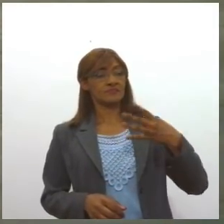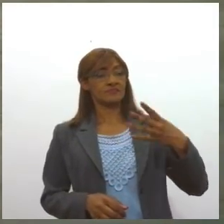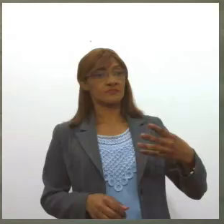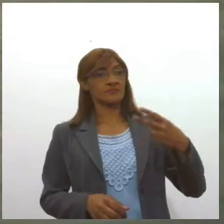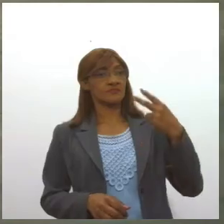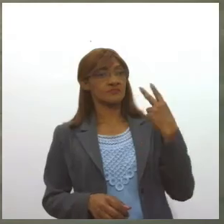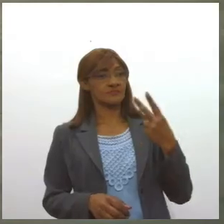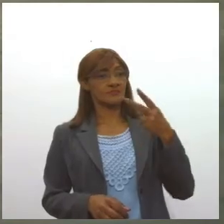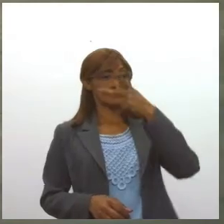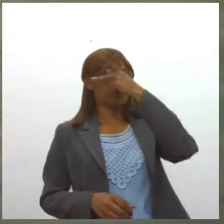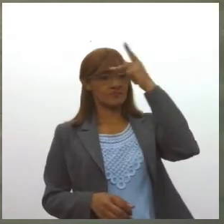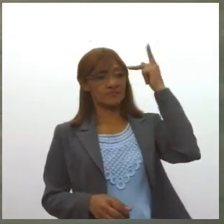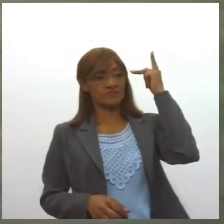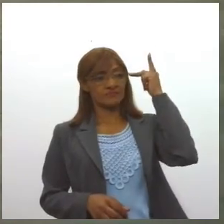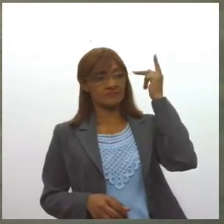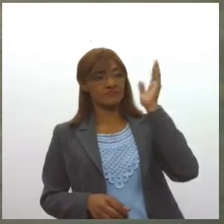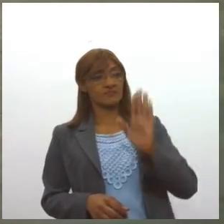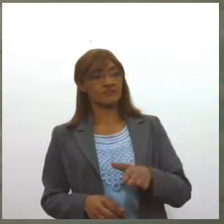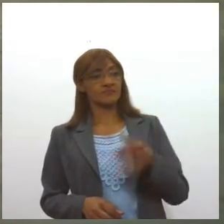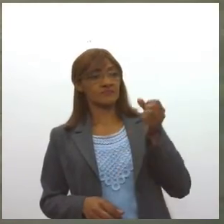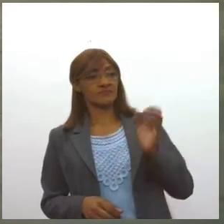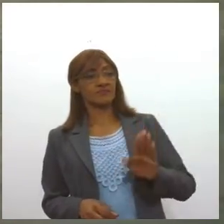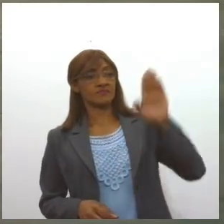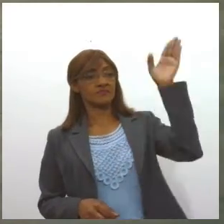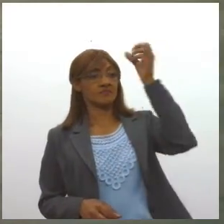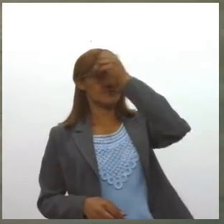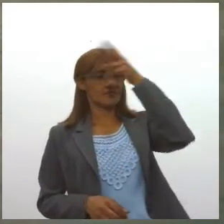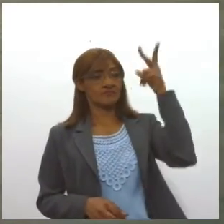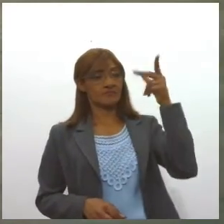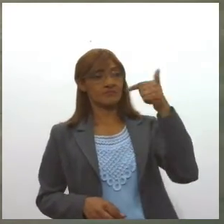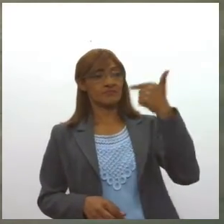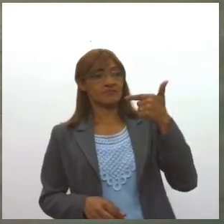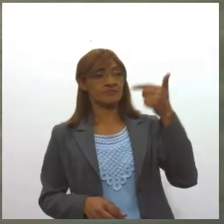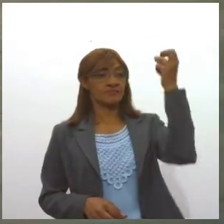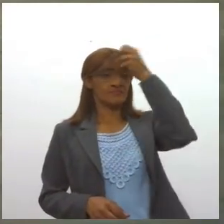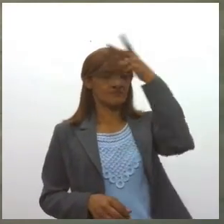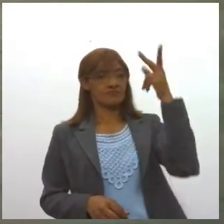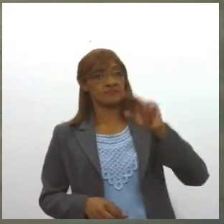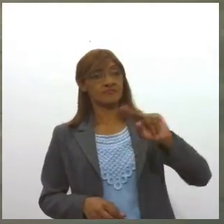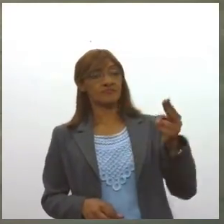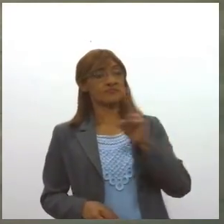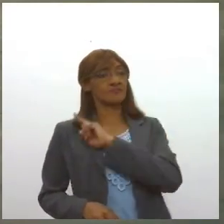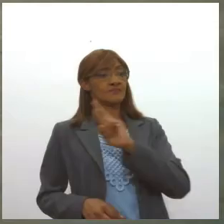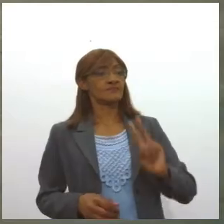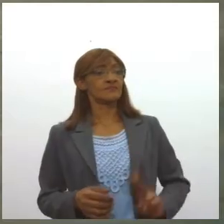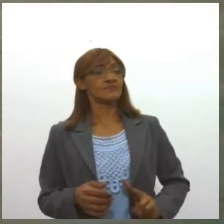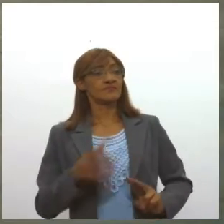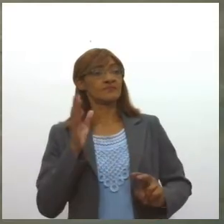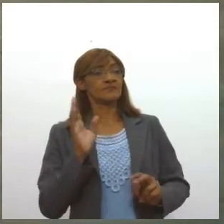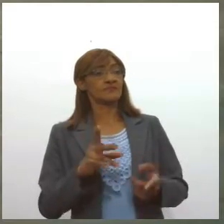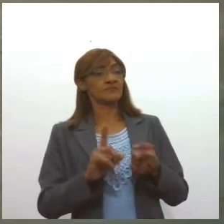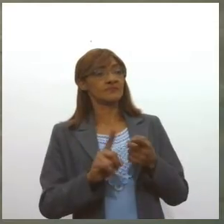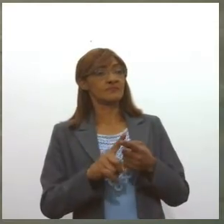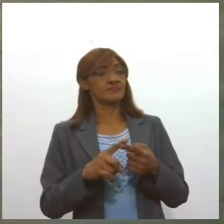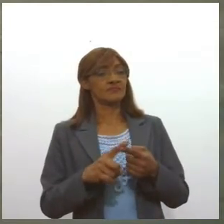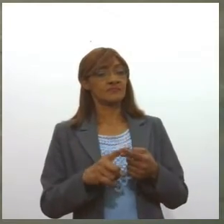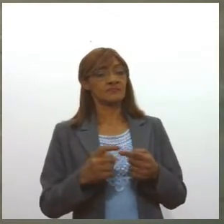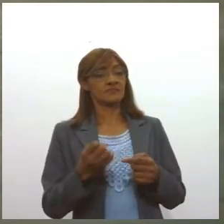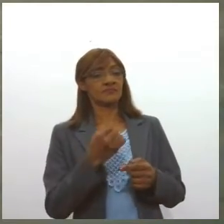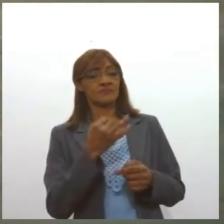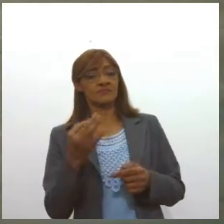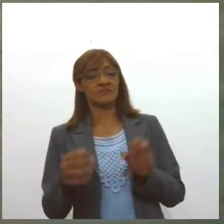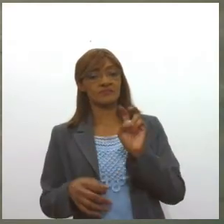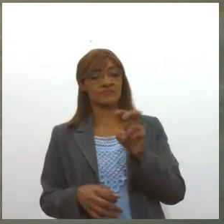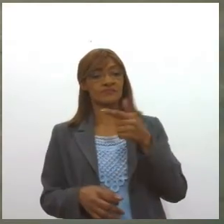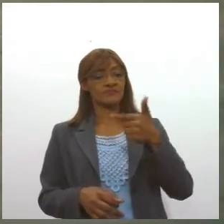com desejo de serem candidatos a prefeito, vice-prefeito ou vereador. Desse quantitativo, Valquíria, 528